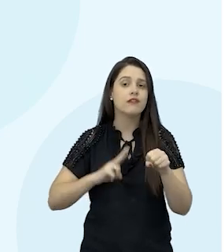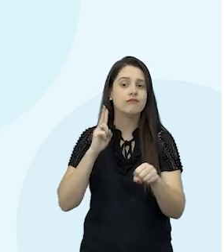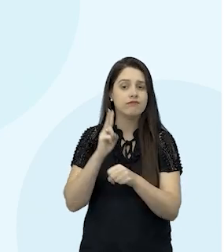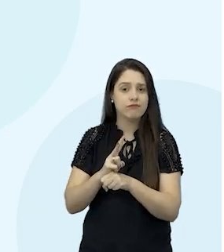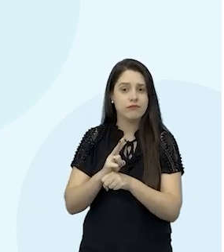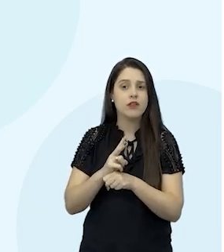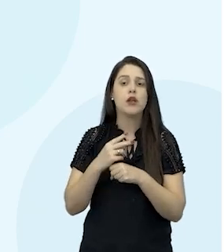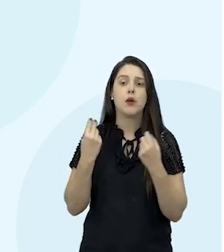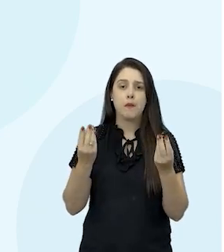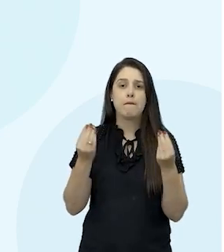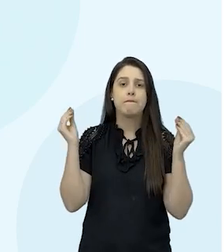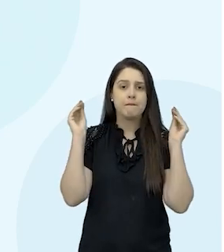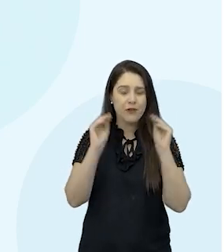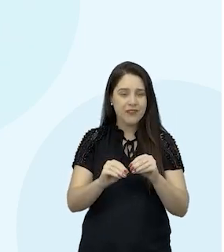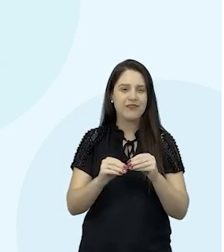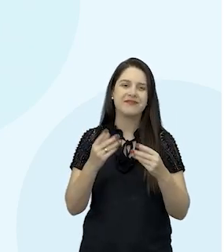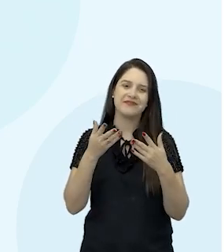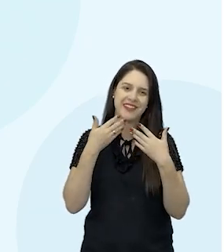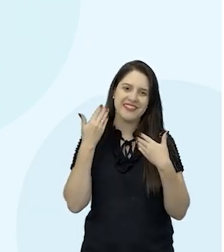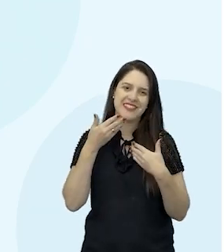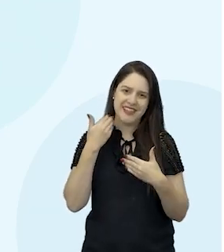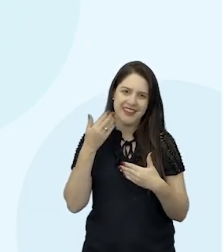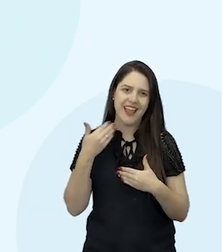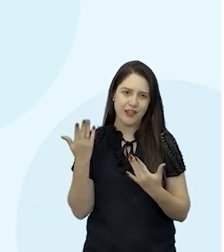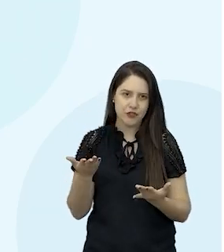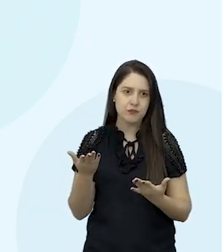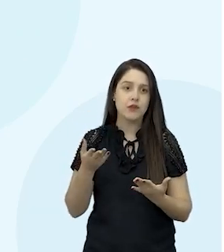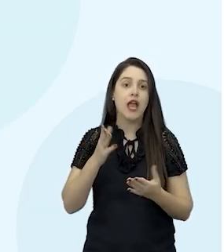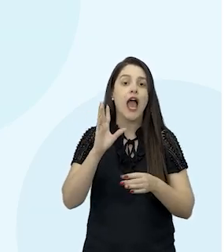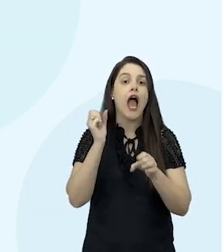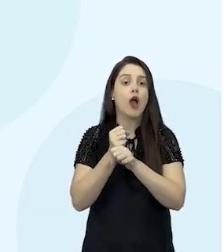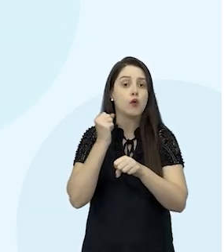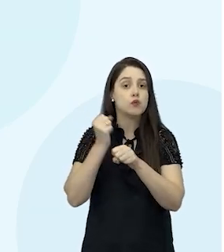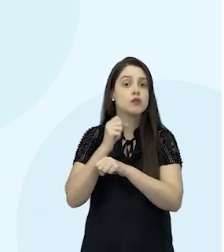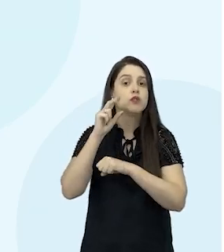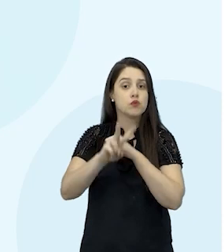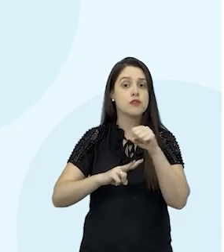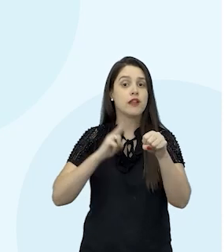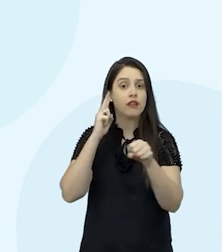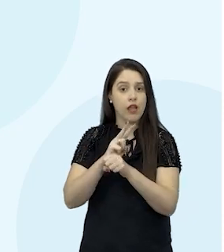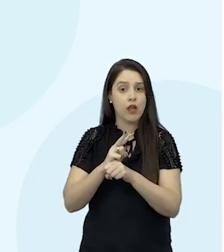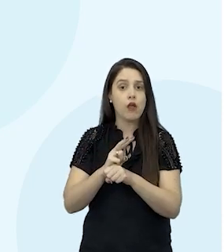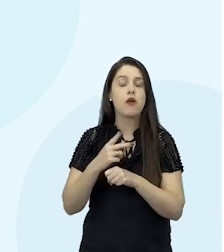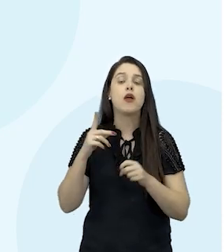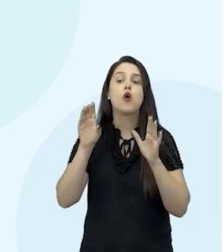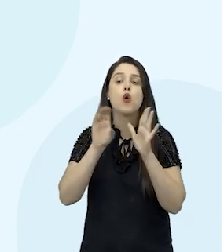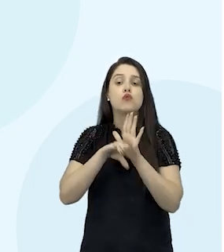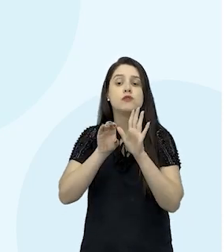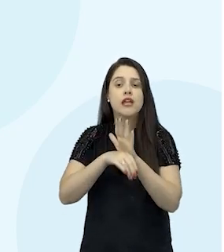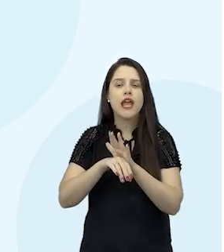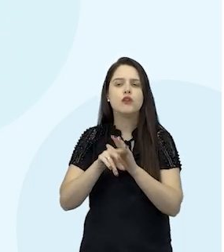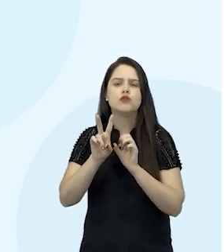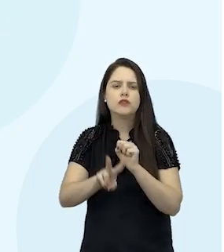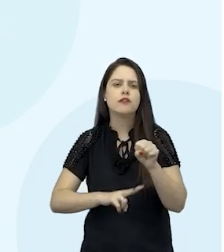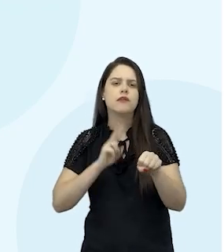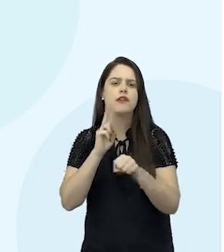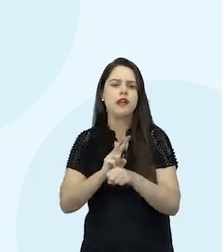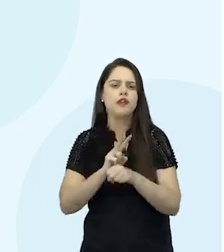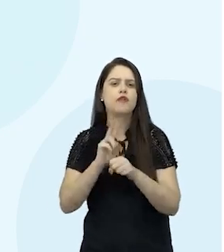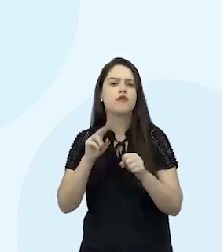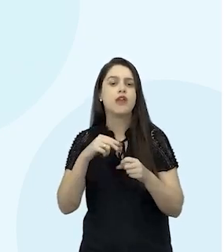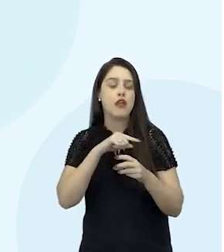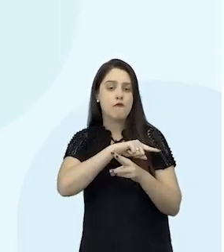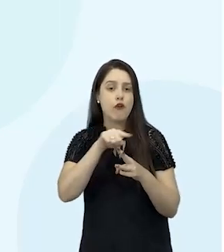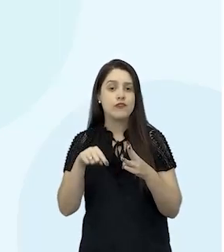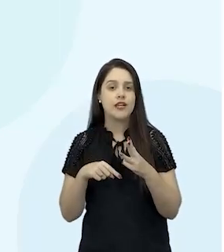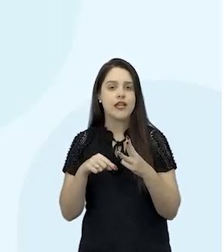responde com muita facilidade, né? Então, olha só. A construção sustentável provém do conceito de sustentabilidade que